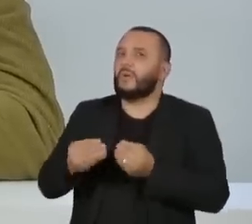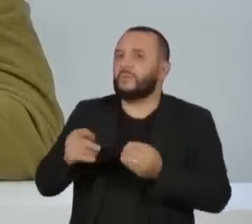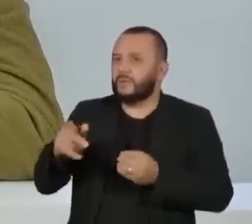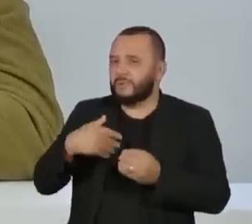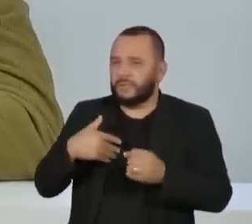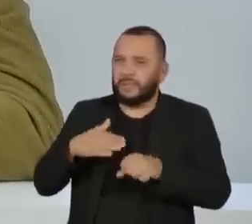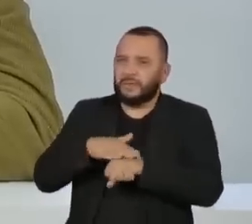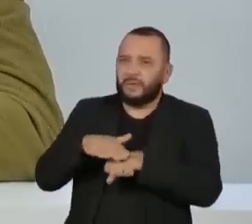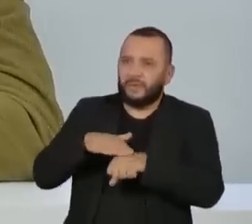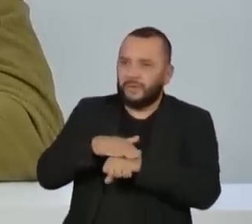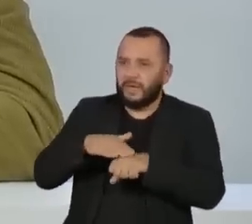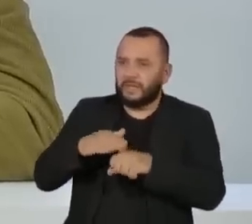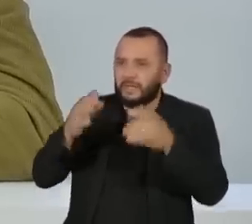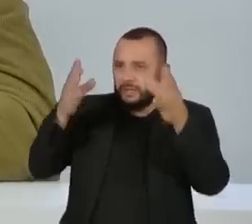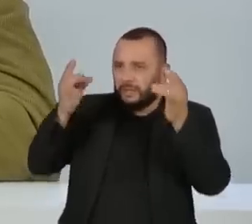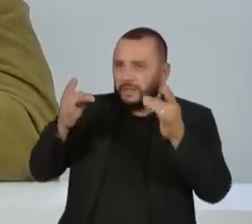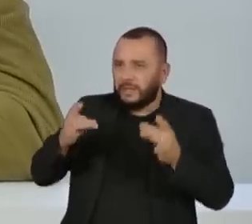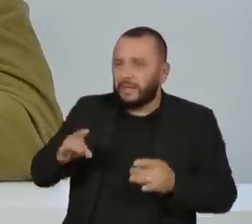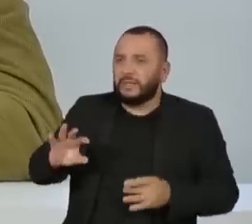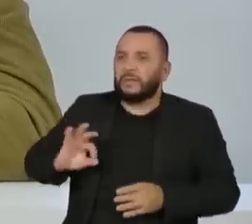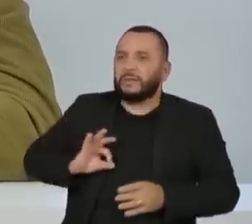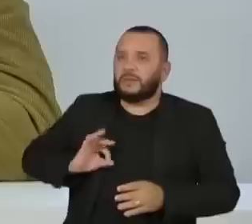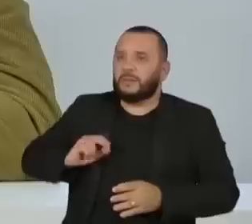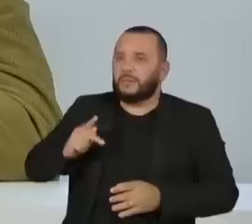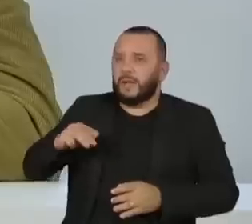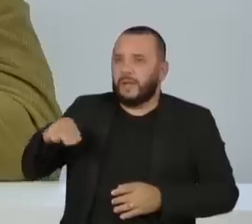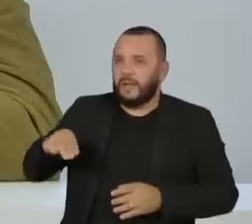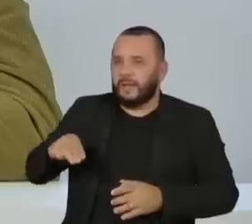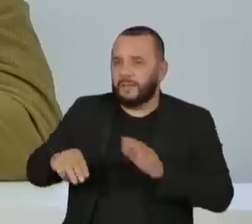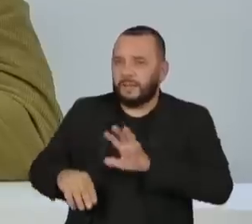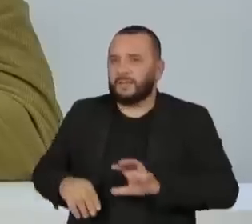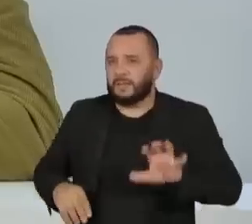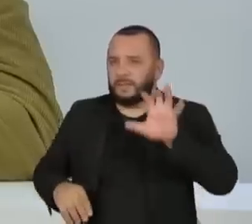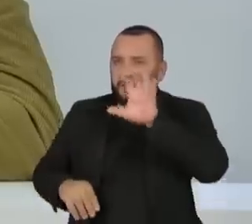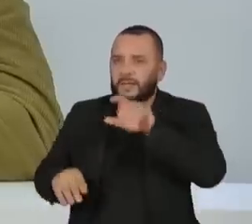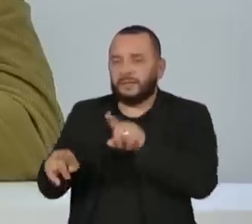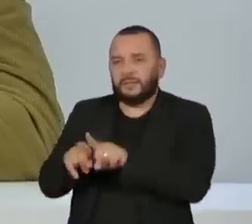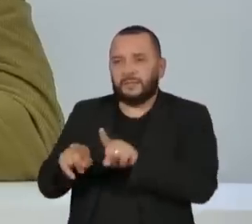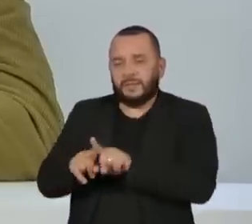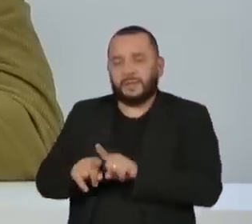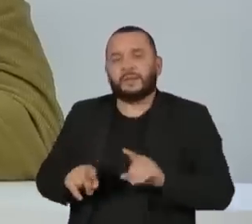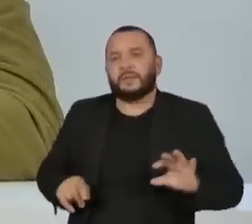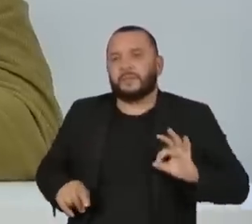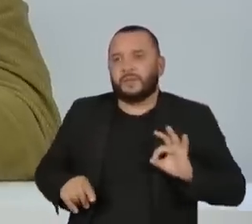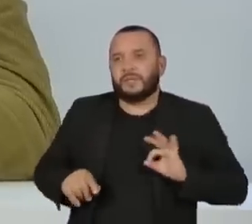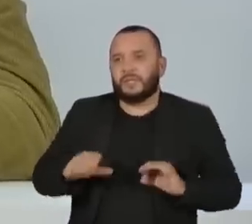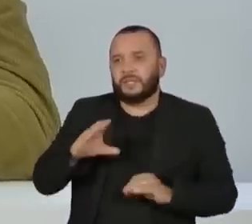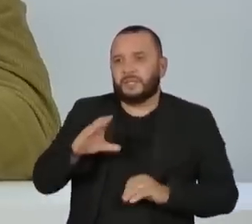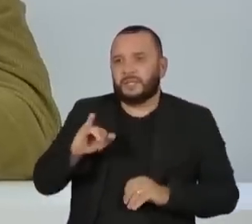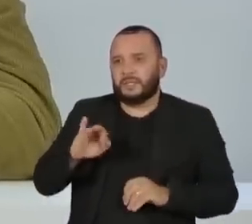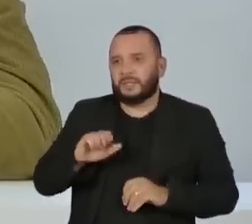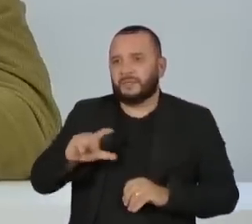diálogo, no detalhe, com as polícias militares dos estados e as polícias civis para